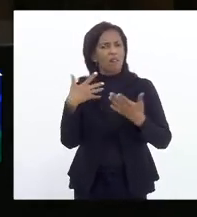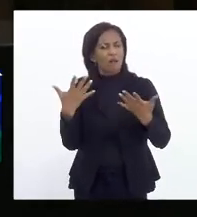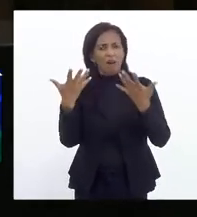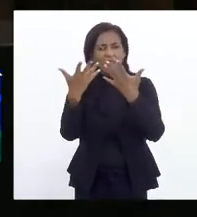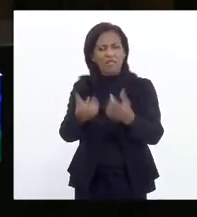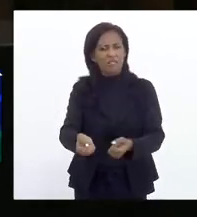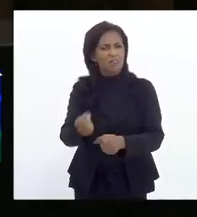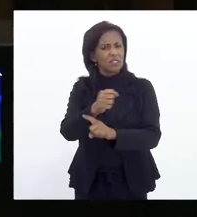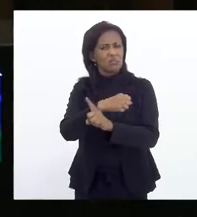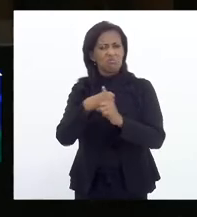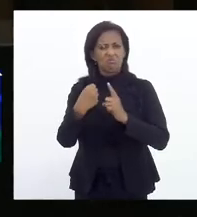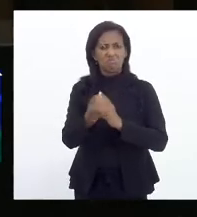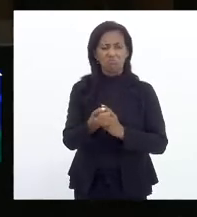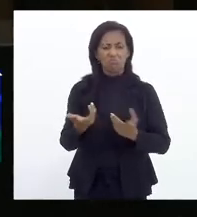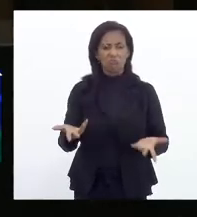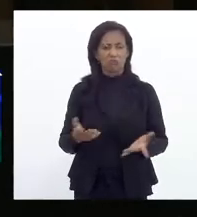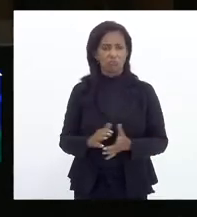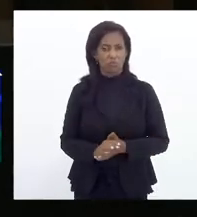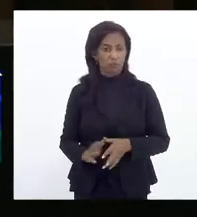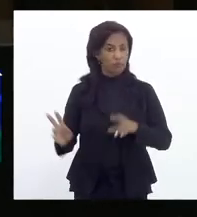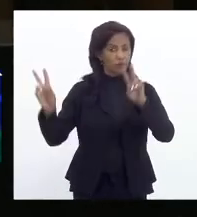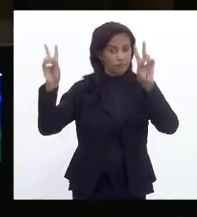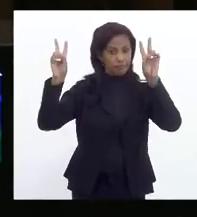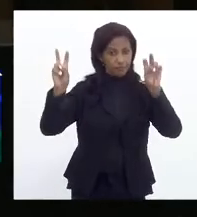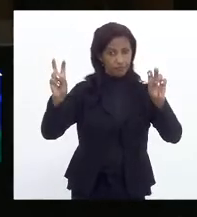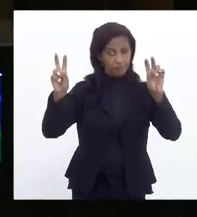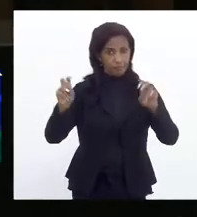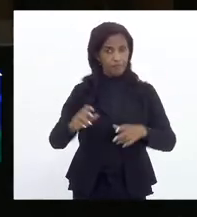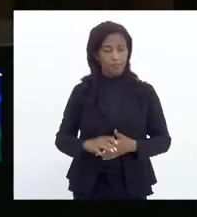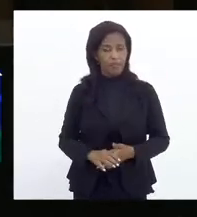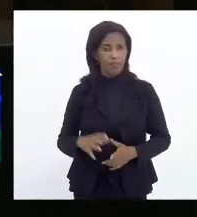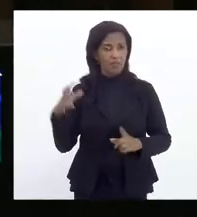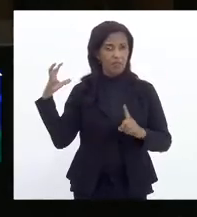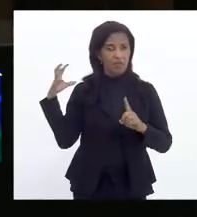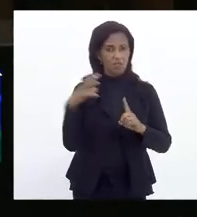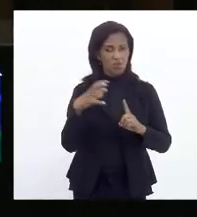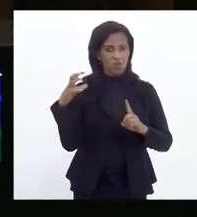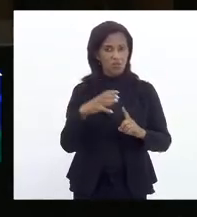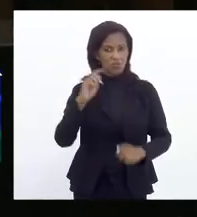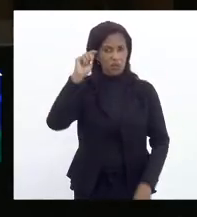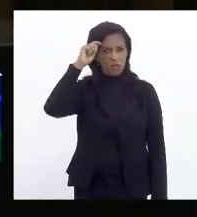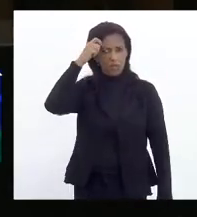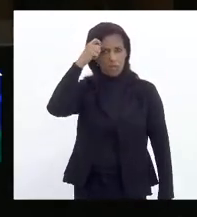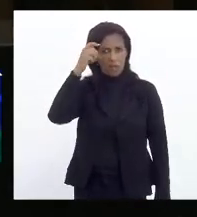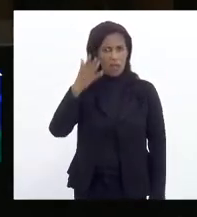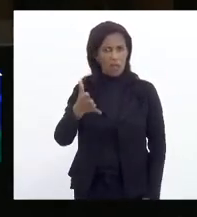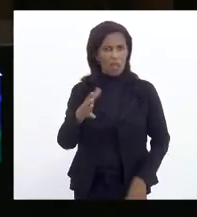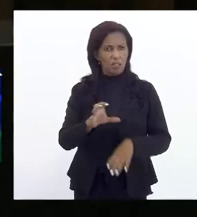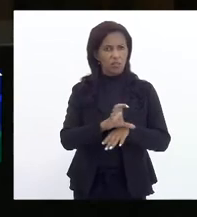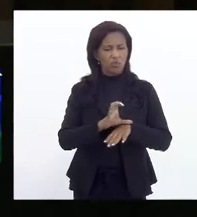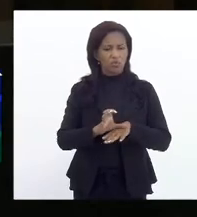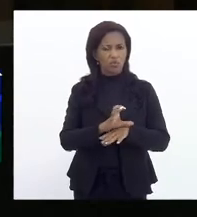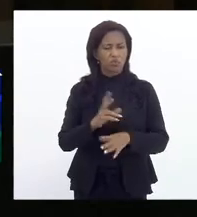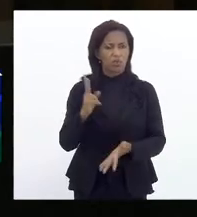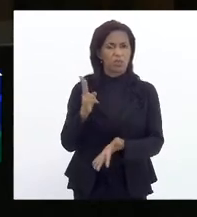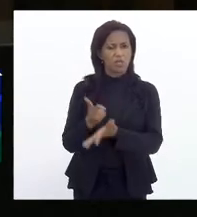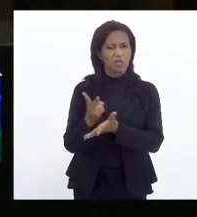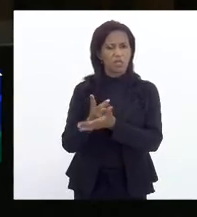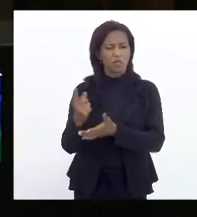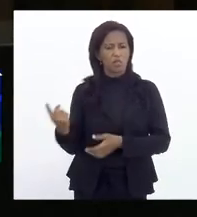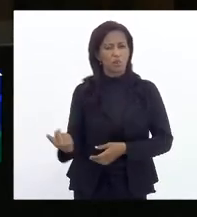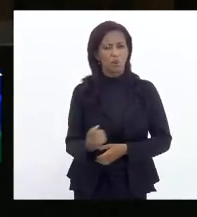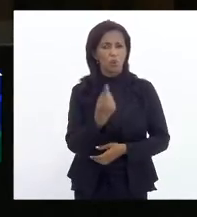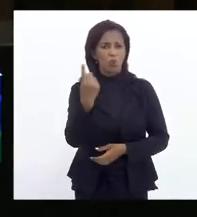da época. Abre aspas, influência negra há de constituir sempre um dos